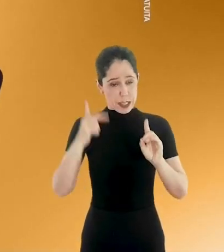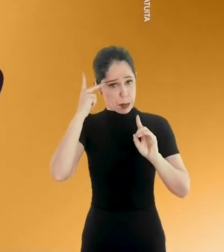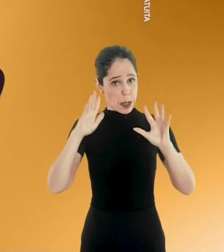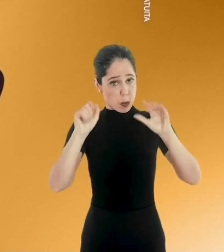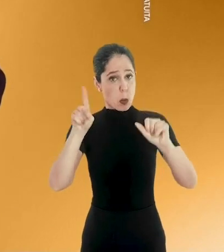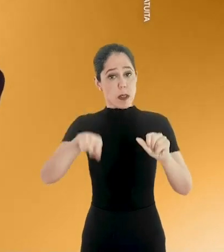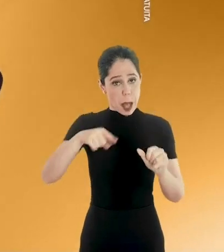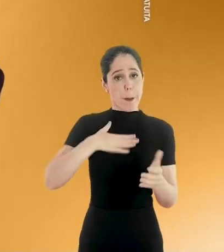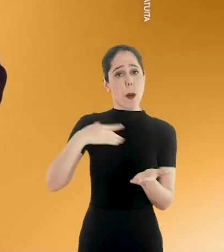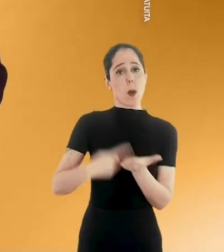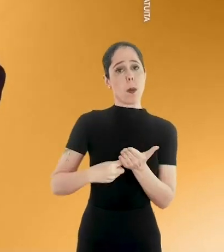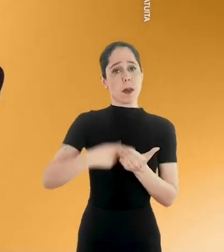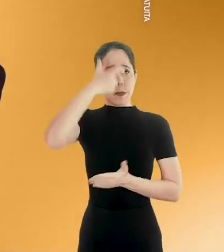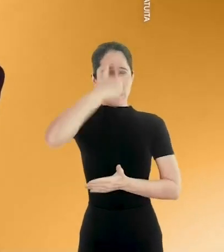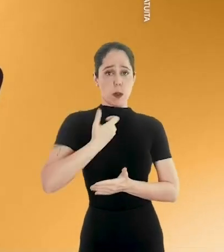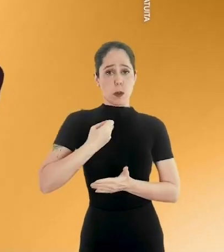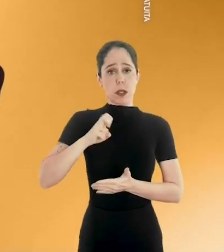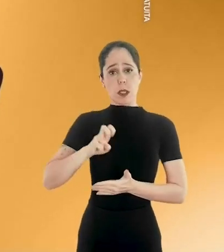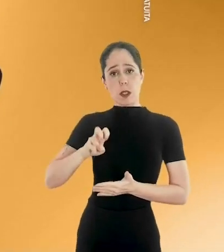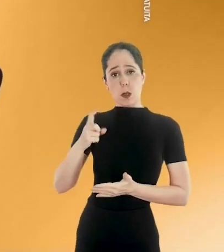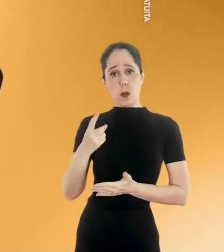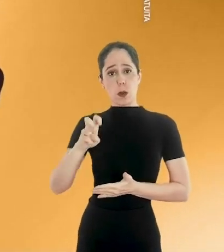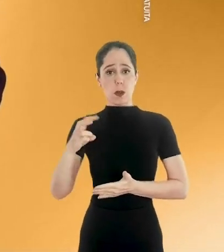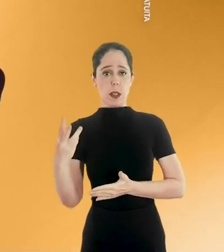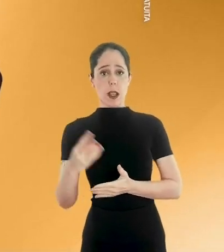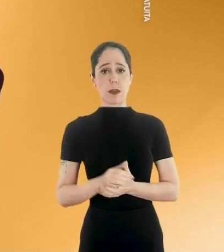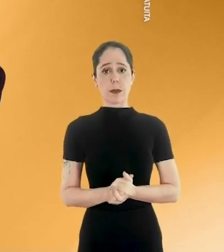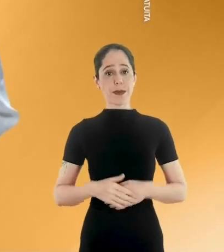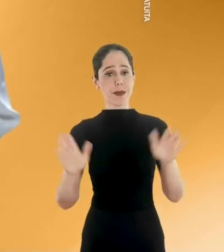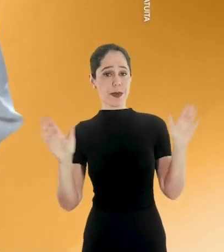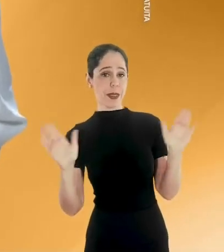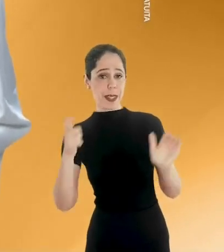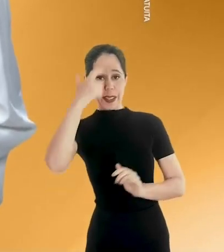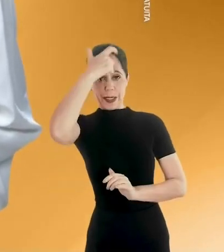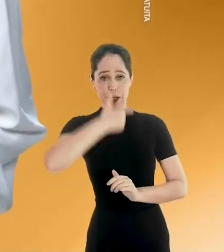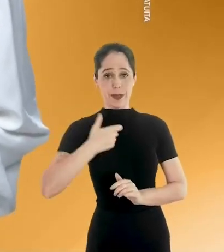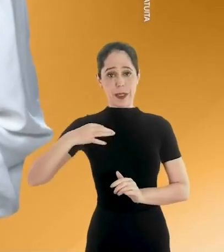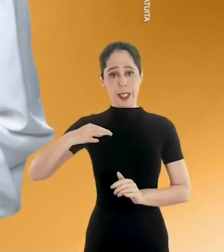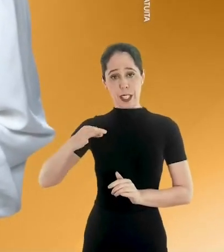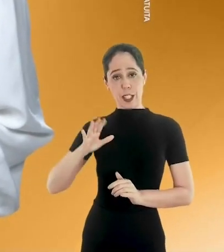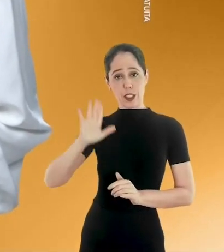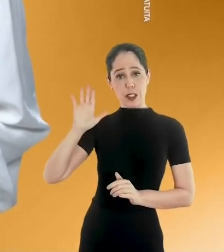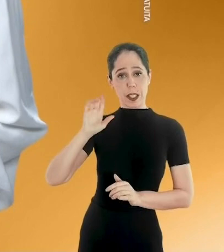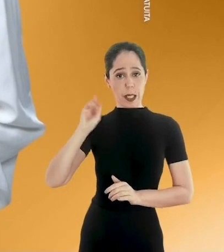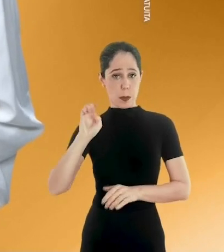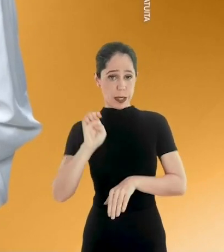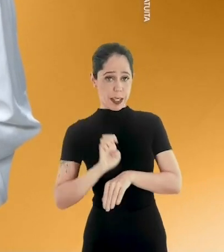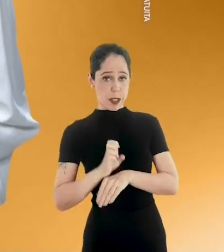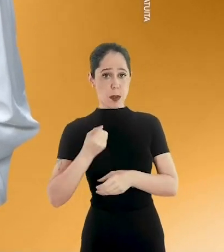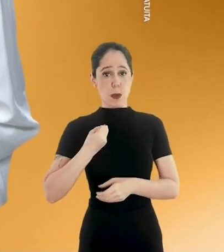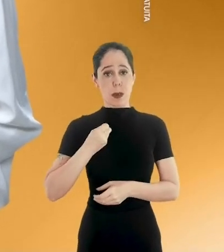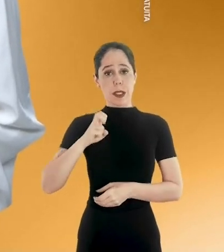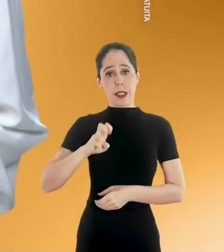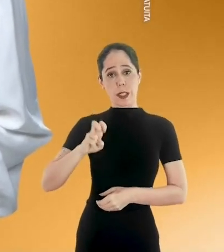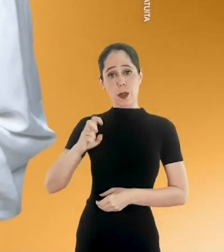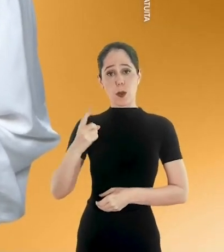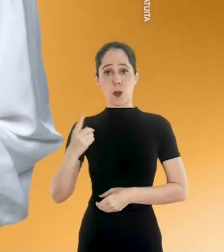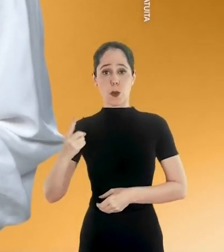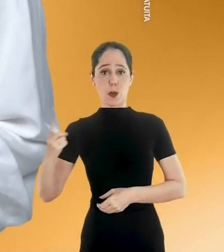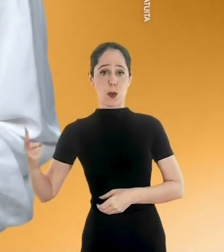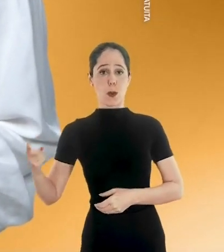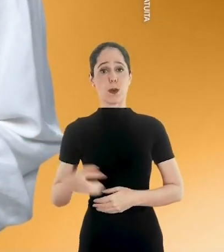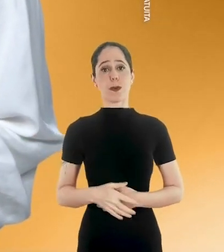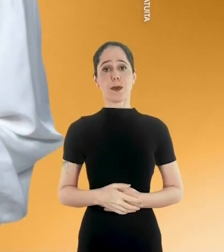dignidade a todos é o meu compromisso. Marcos Maier, 55153. Olá, Maria Alzira, candidata a deputada estadual,